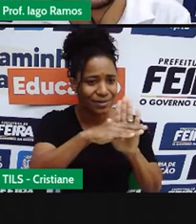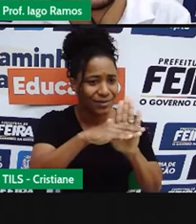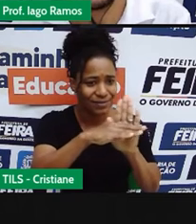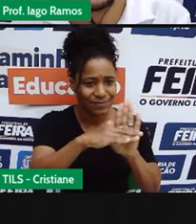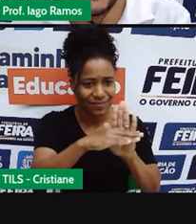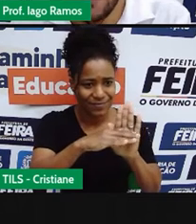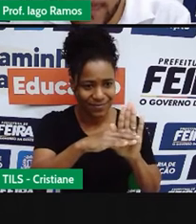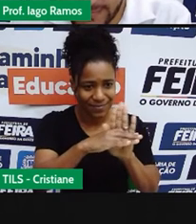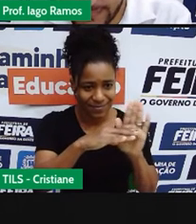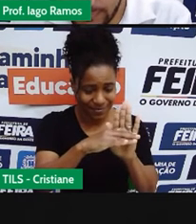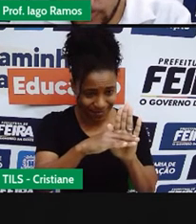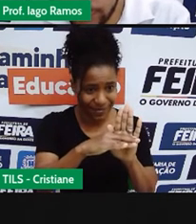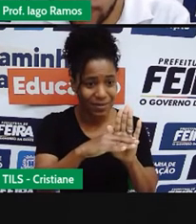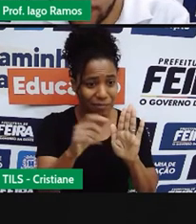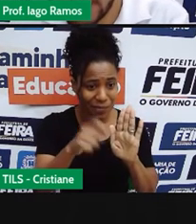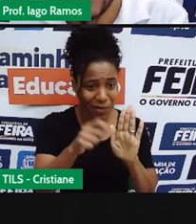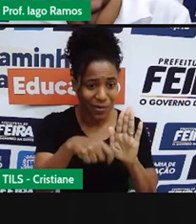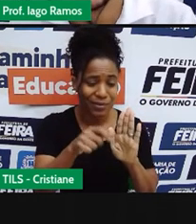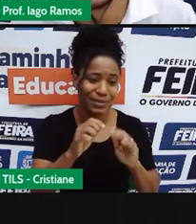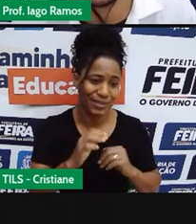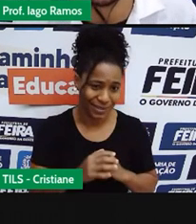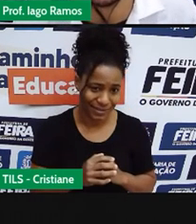Porque, na fração,